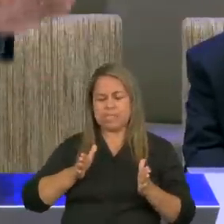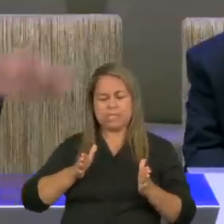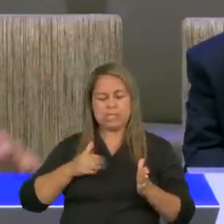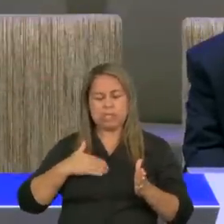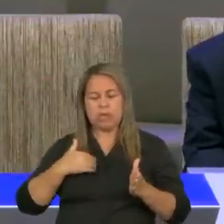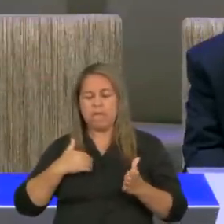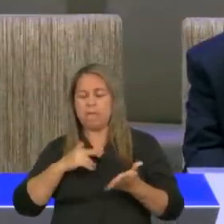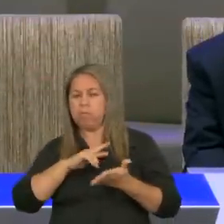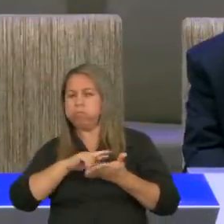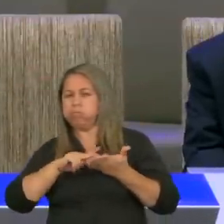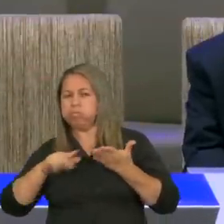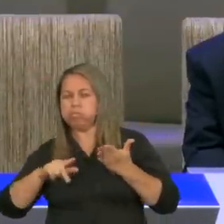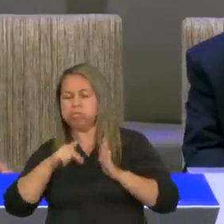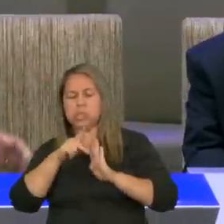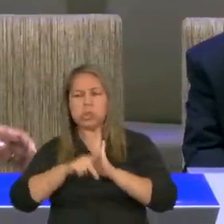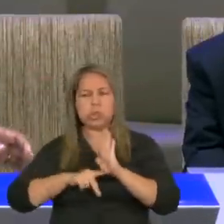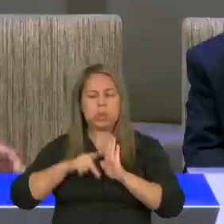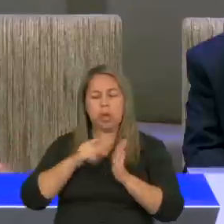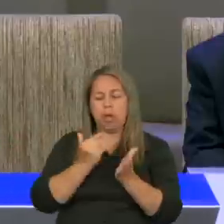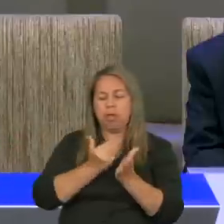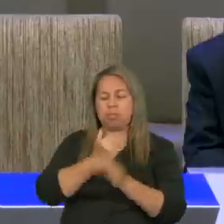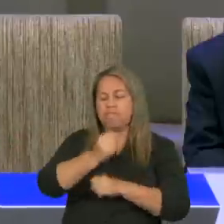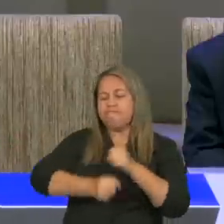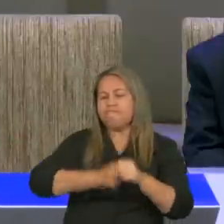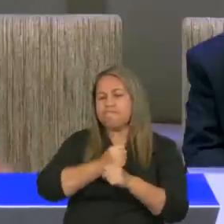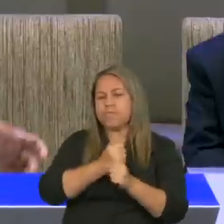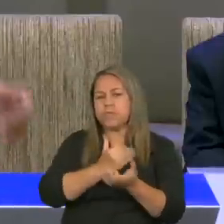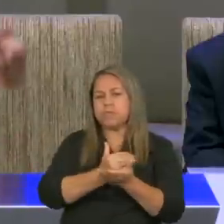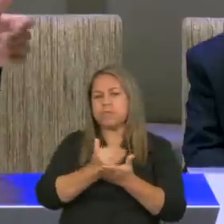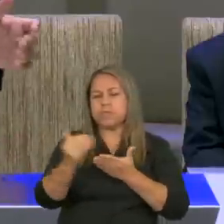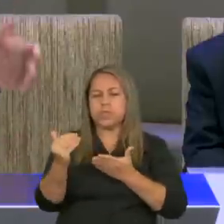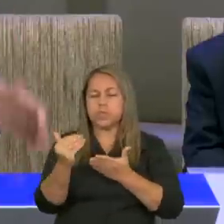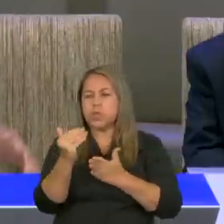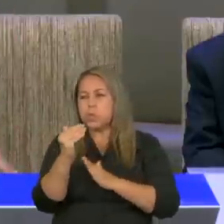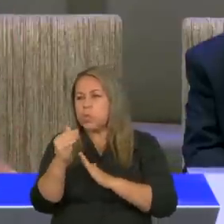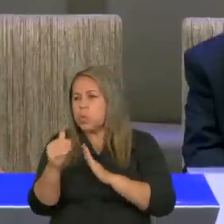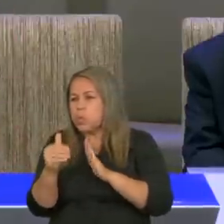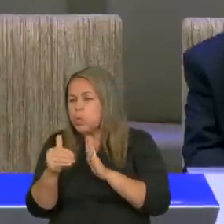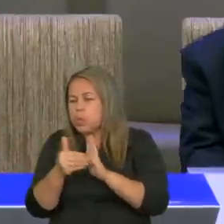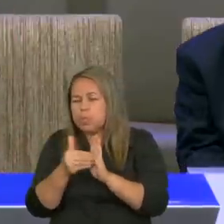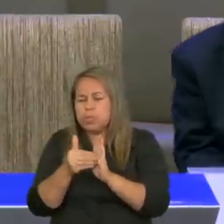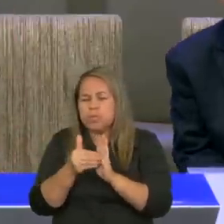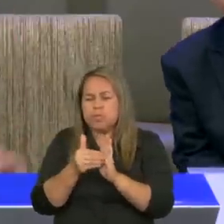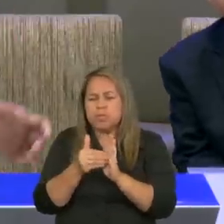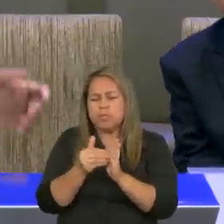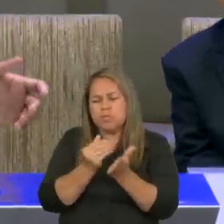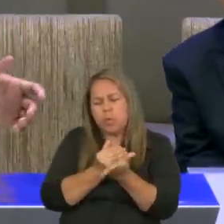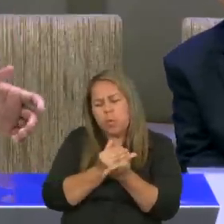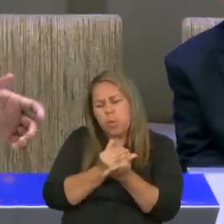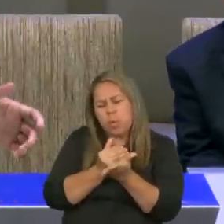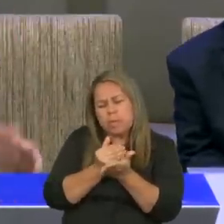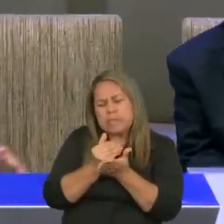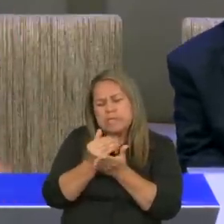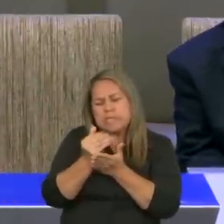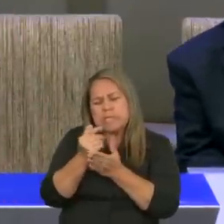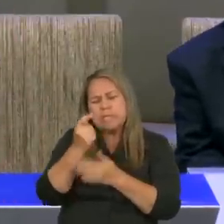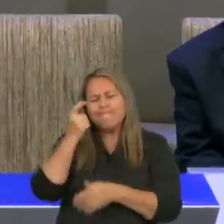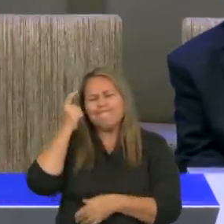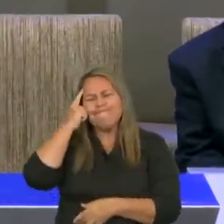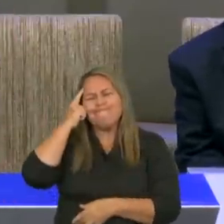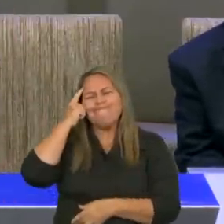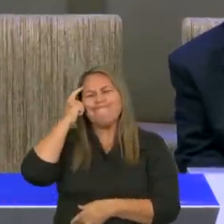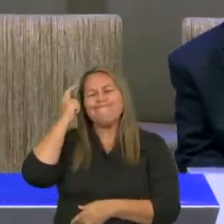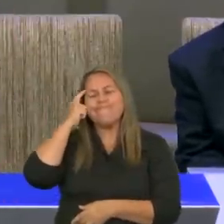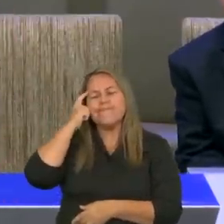projetos. O ano está começando, tudo está se iniciando. E a nossa cabeça já começa